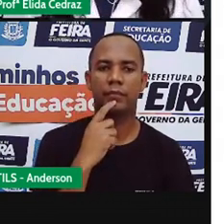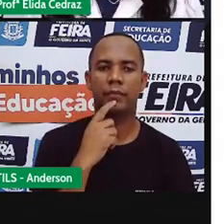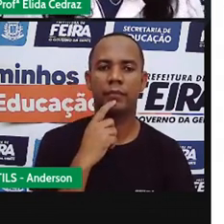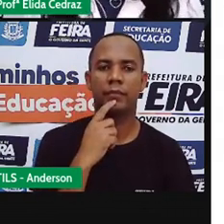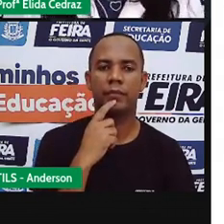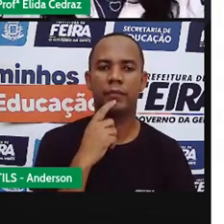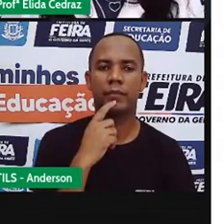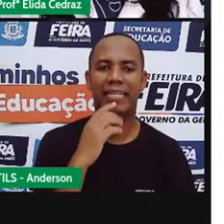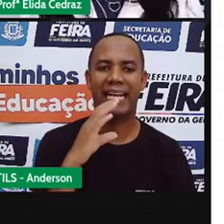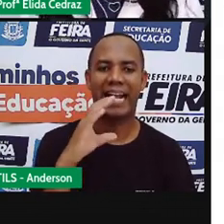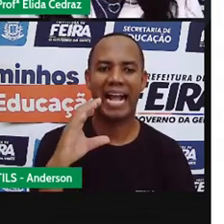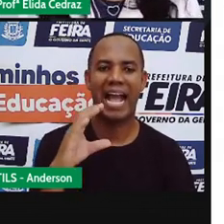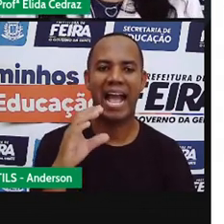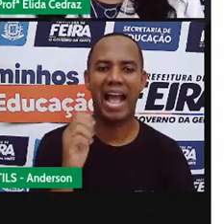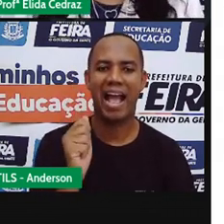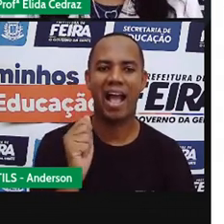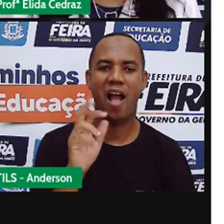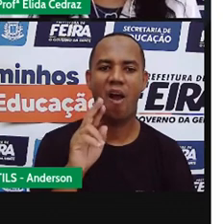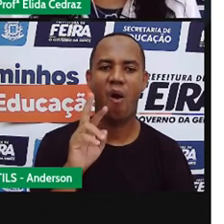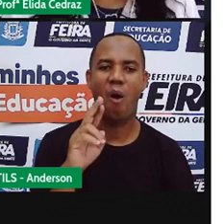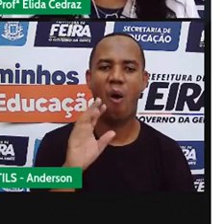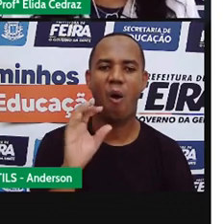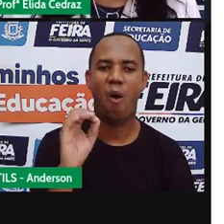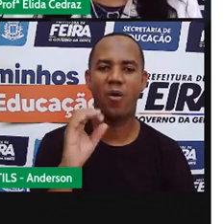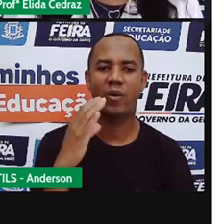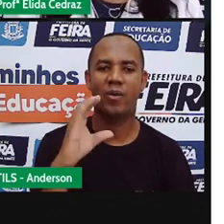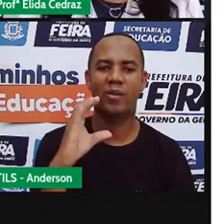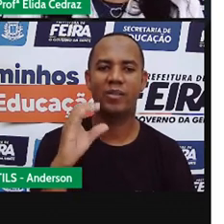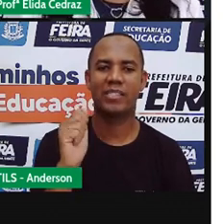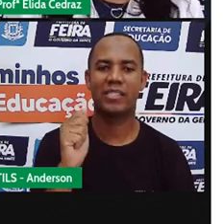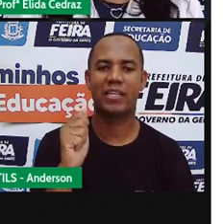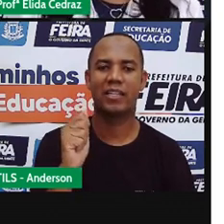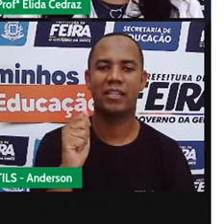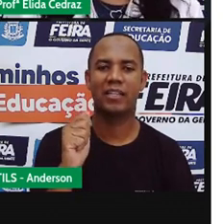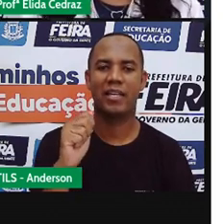Igual na palavra barraca,